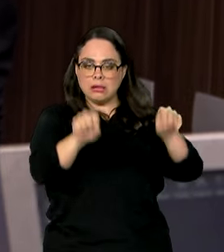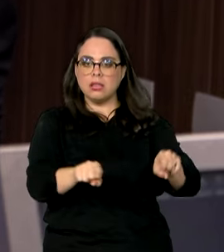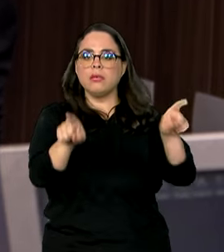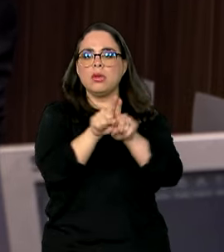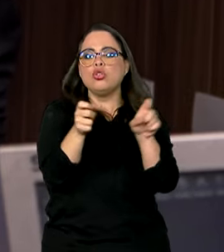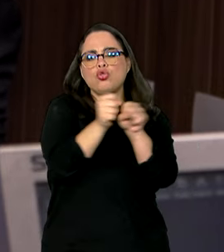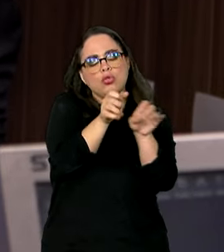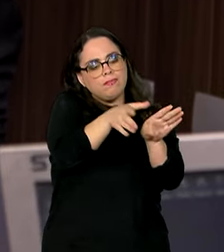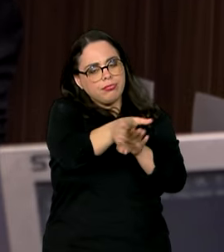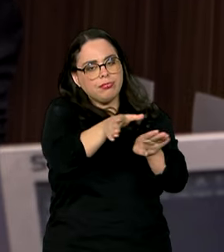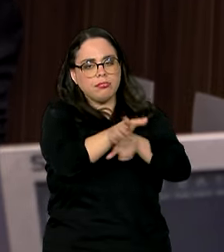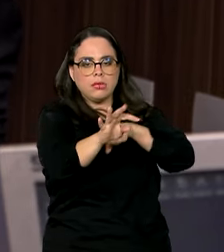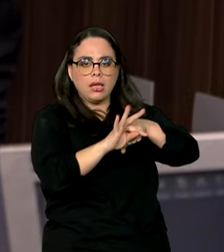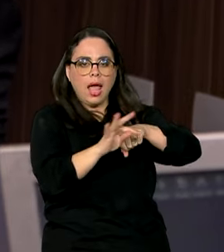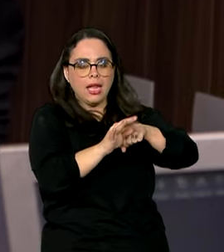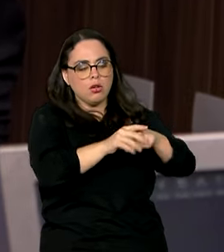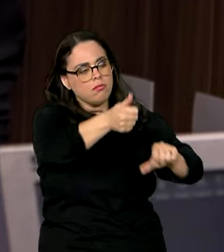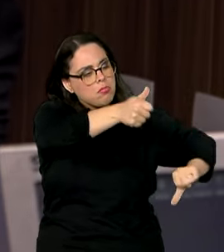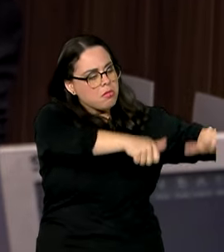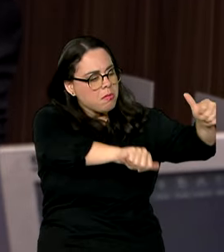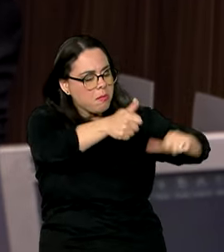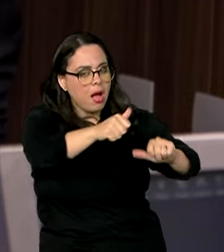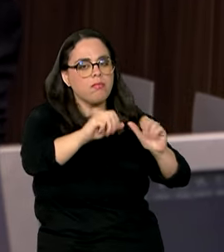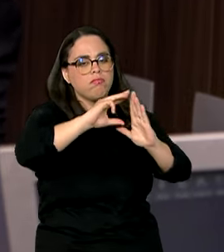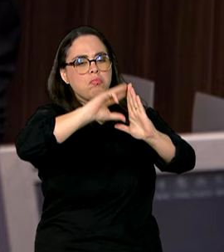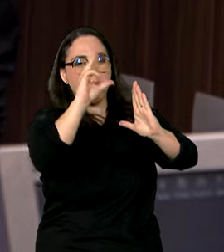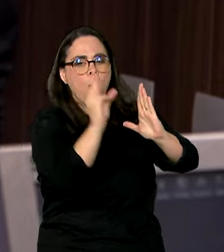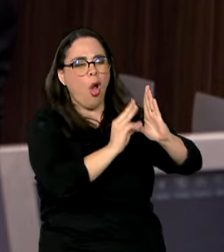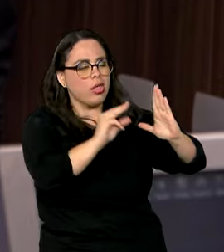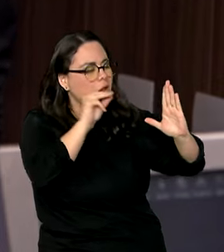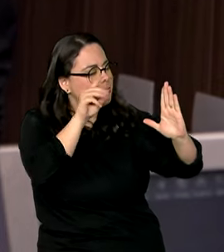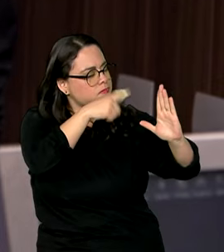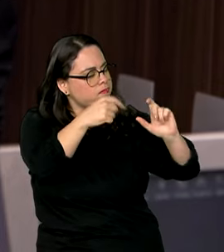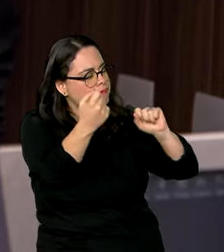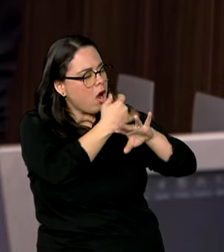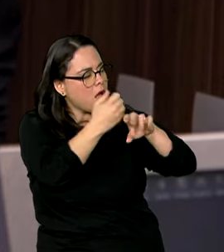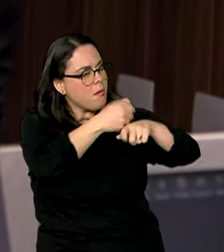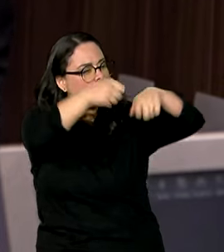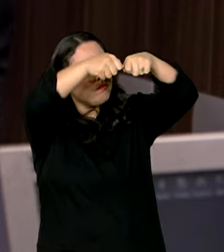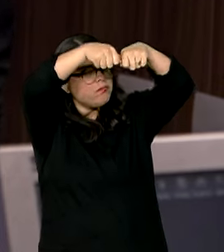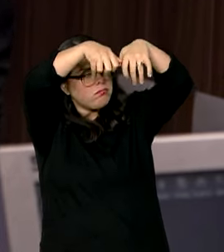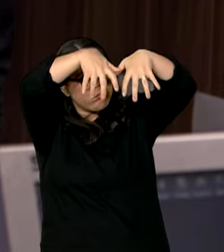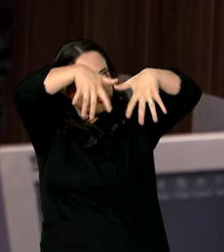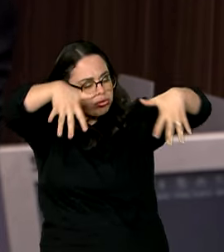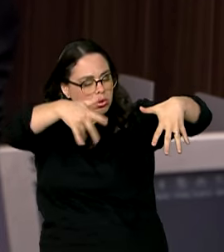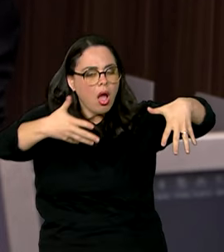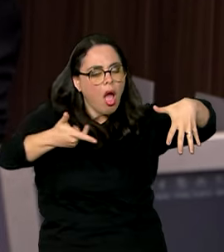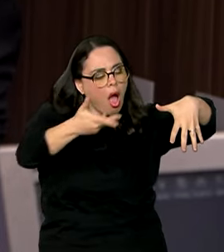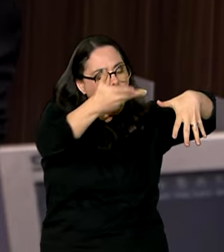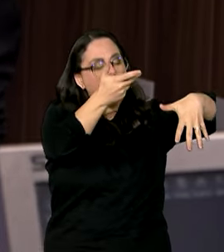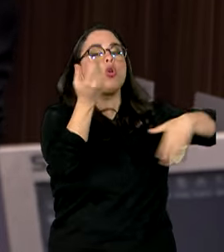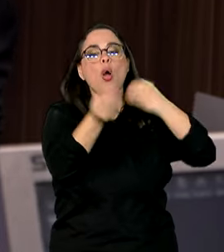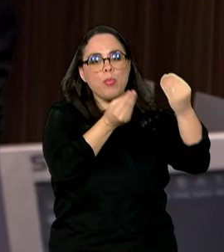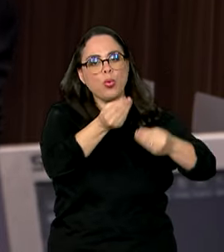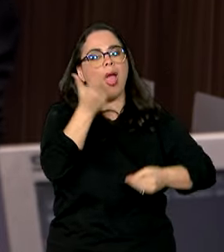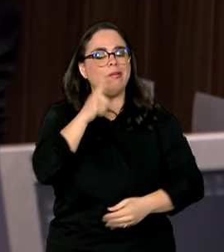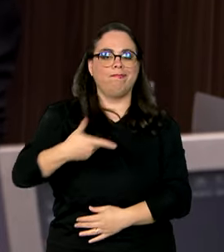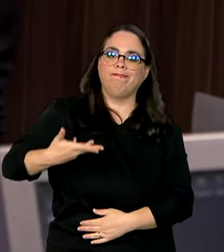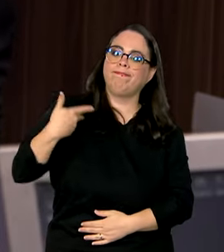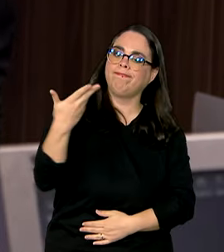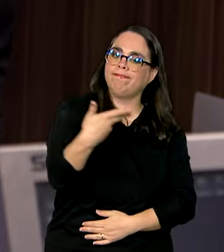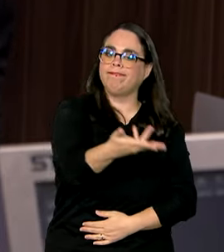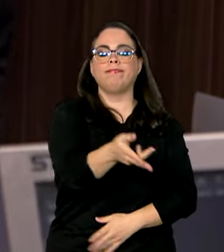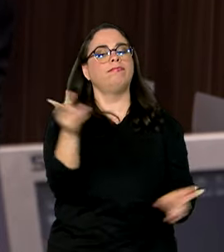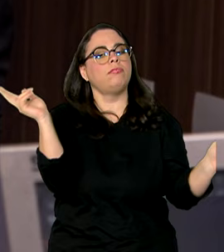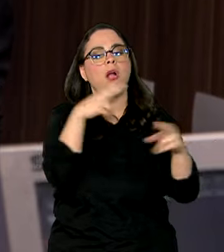consultoria técnica para fazer análise de modelagem de processos, de fluxos, para agilizar. Nossa intenção é o quê? Acelerar,